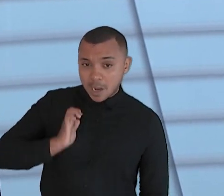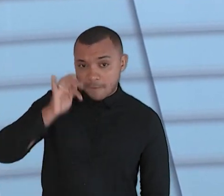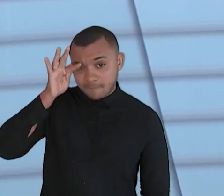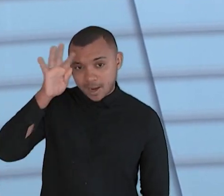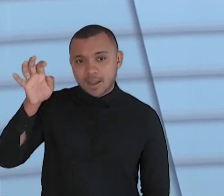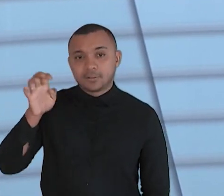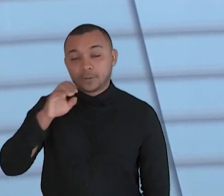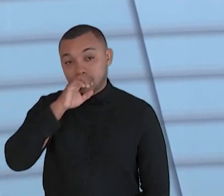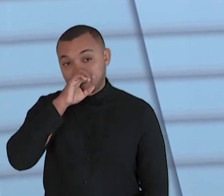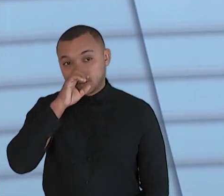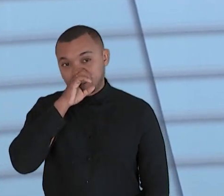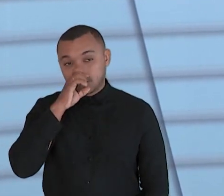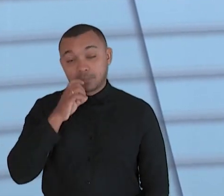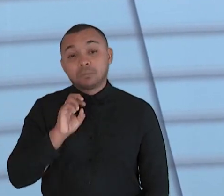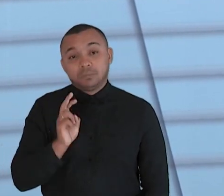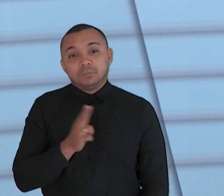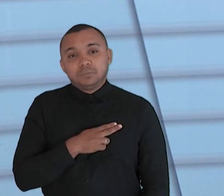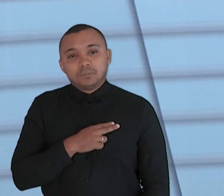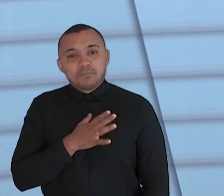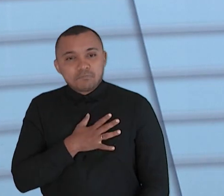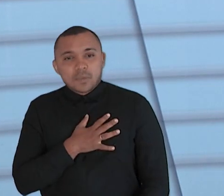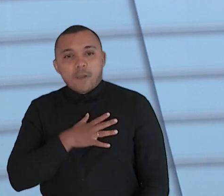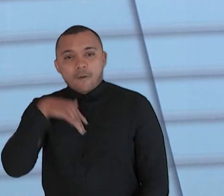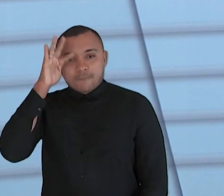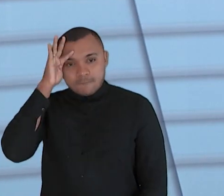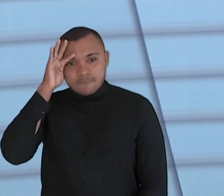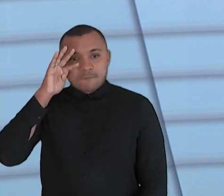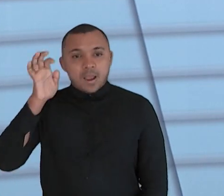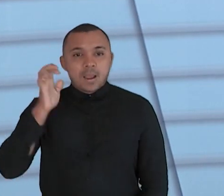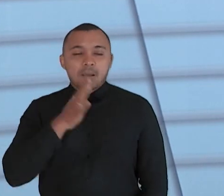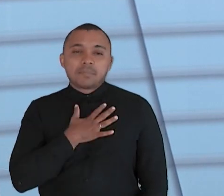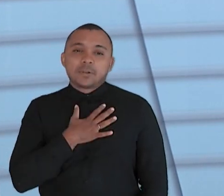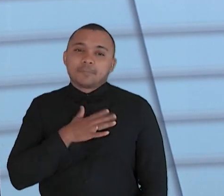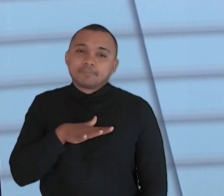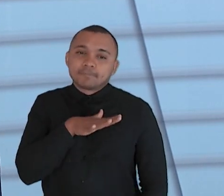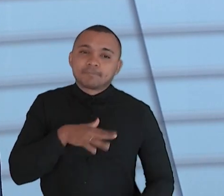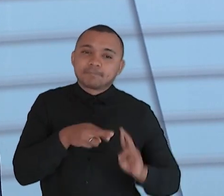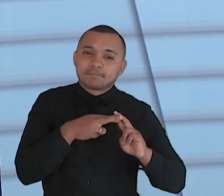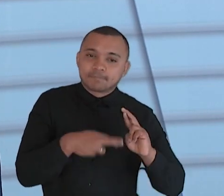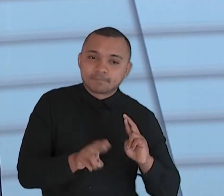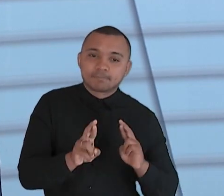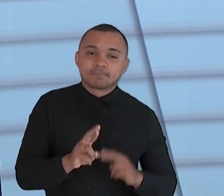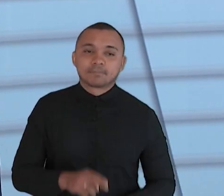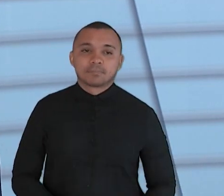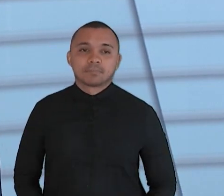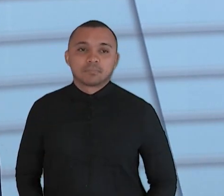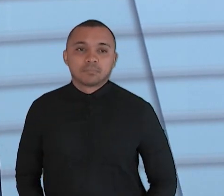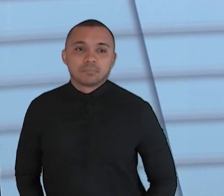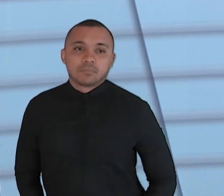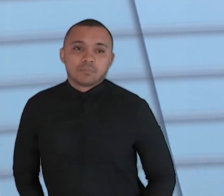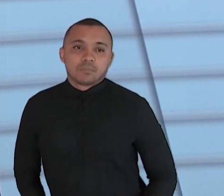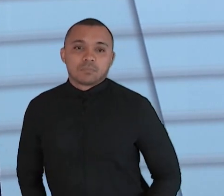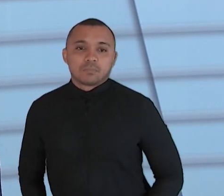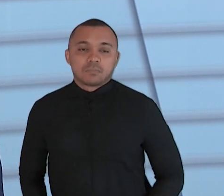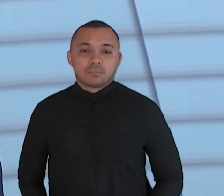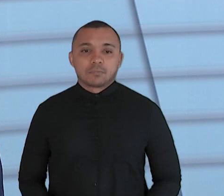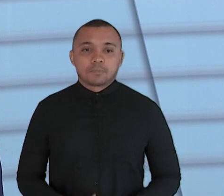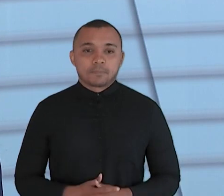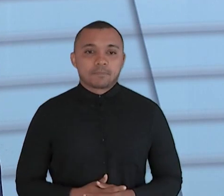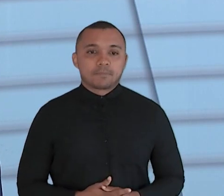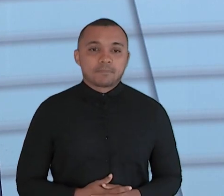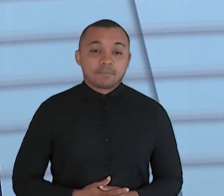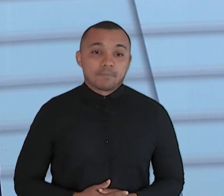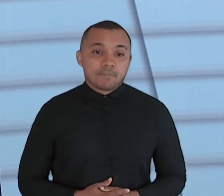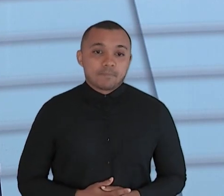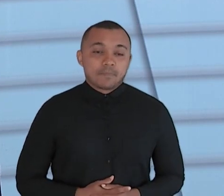essa riqueza como você disse na minha fé no meu lado espiritual e uma das uma